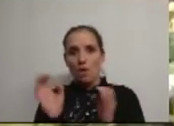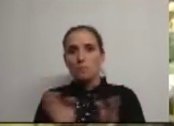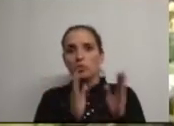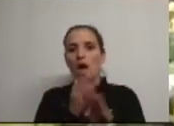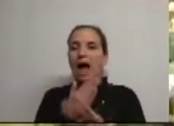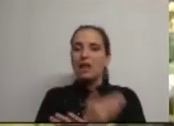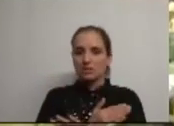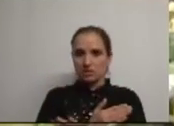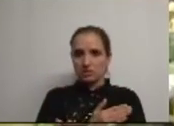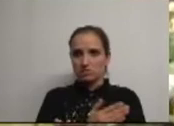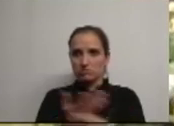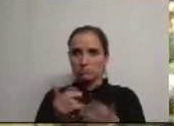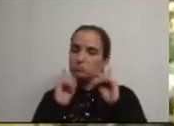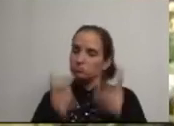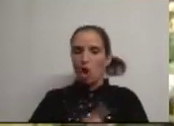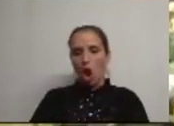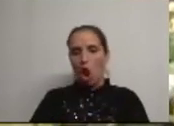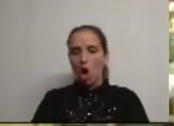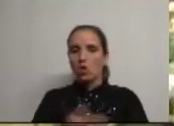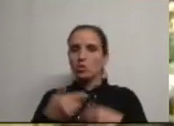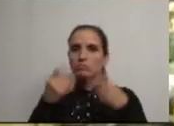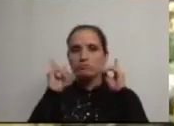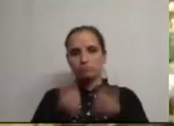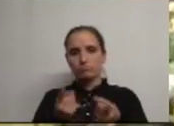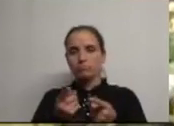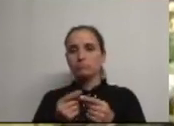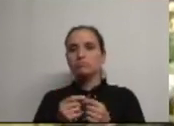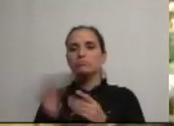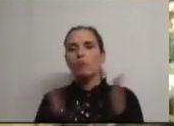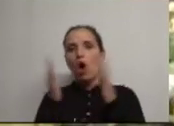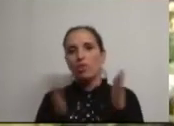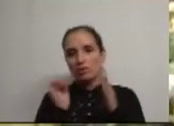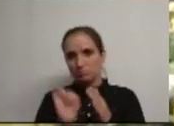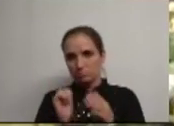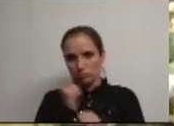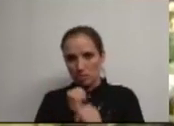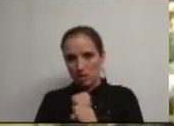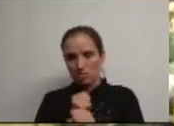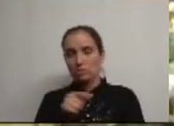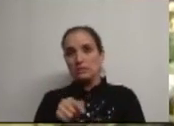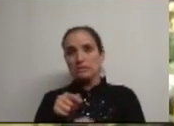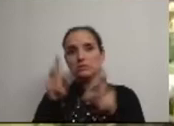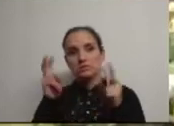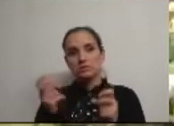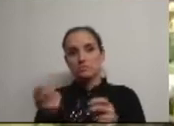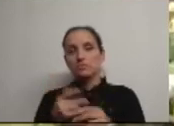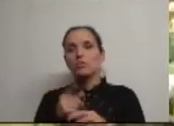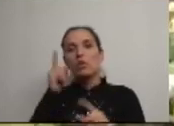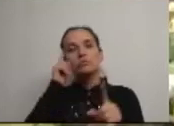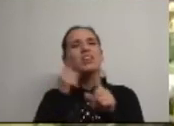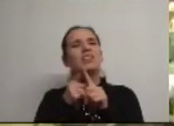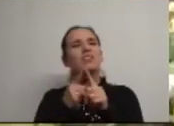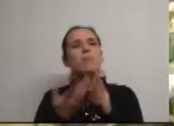antes da ordem do dia, pelo que entraríamos de imediato na ordem do dia. Trata-se de uma sessão destinada